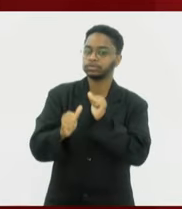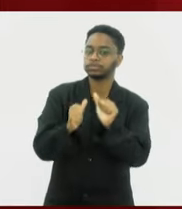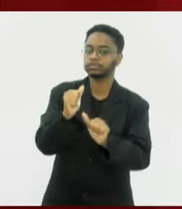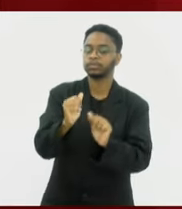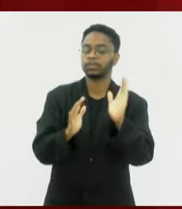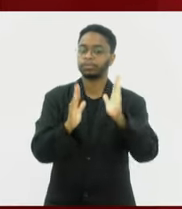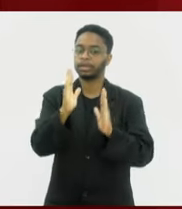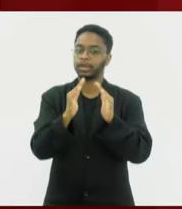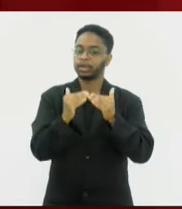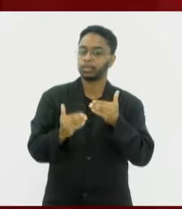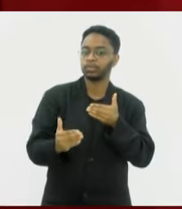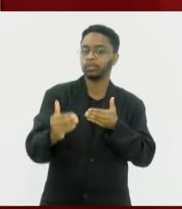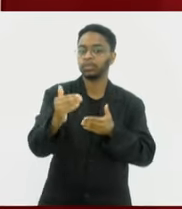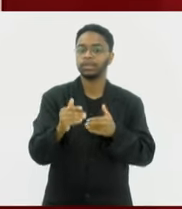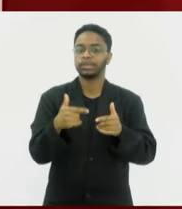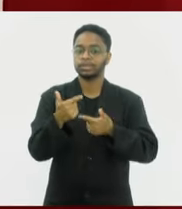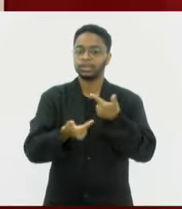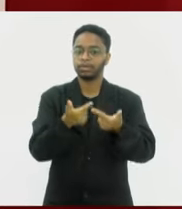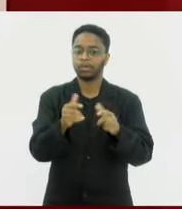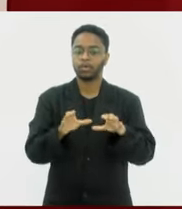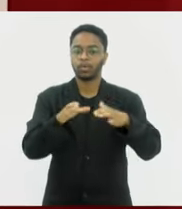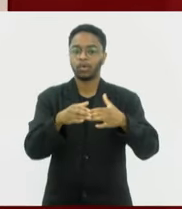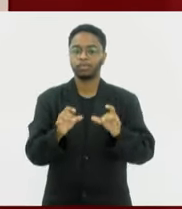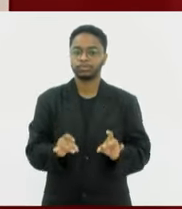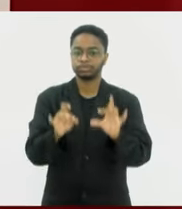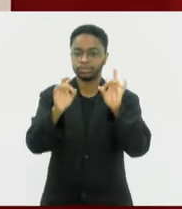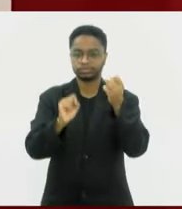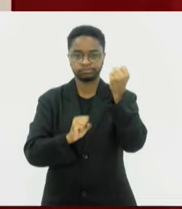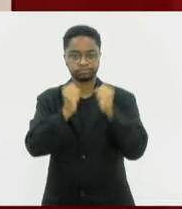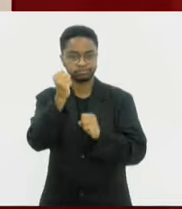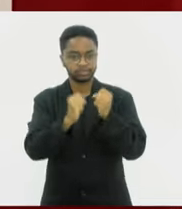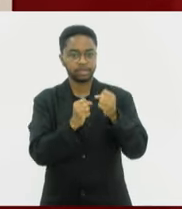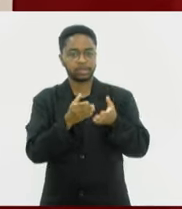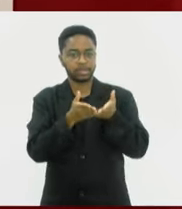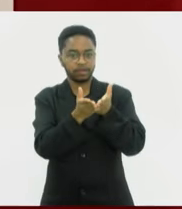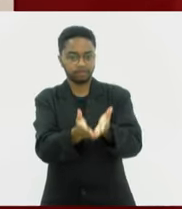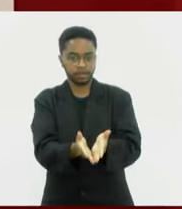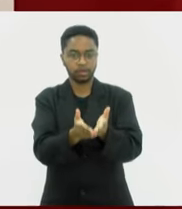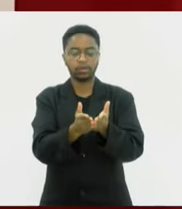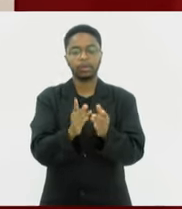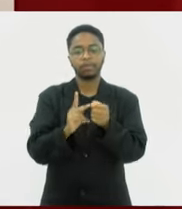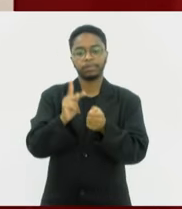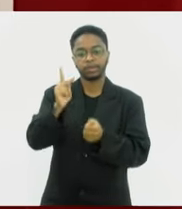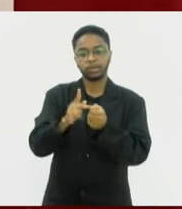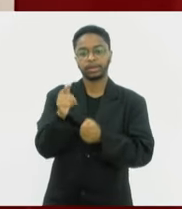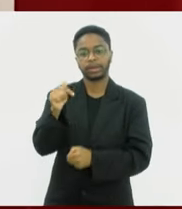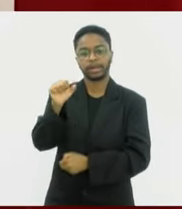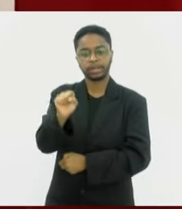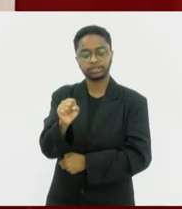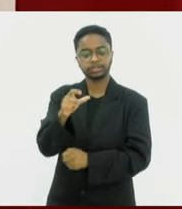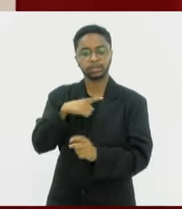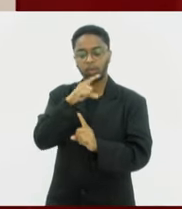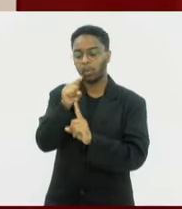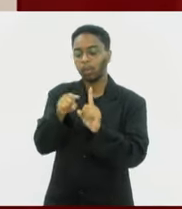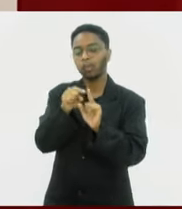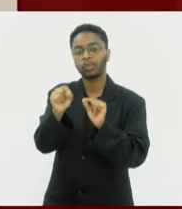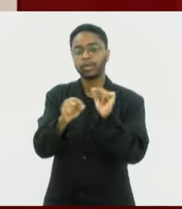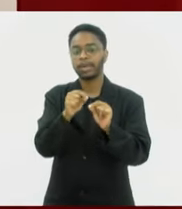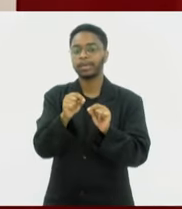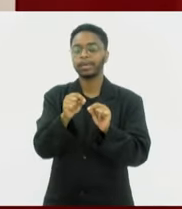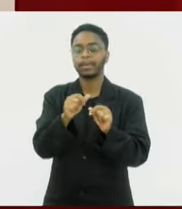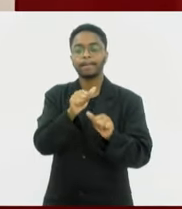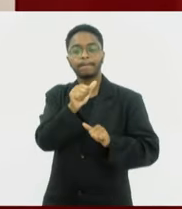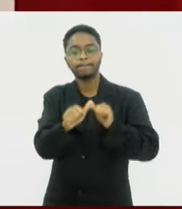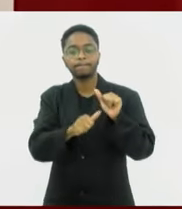desse prazo dos trabalhos da Comissão Especial da Indústria Naval Offshore Petróleo e Gás, visando a revitalização